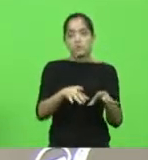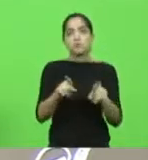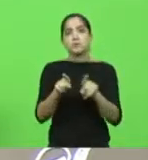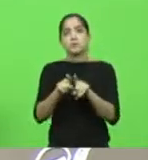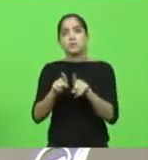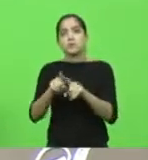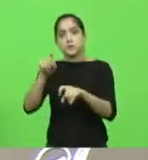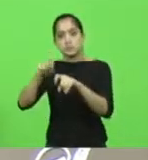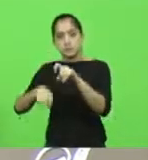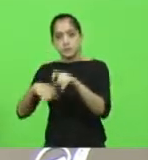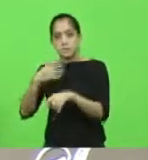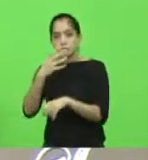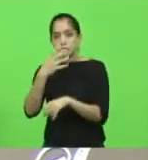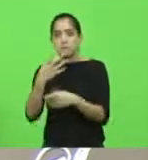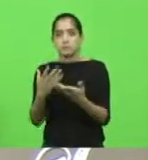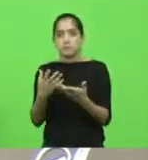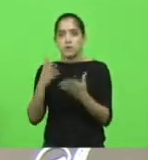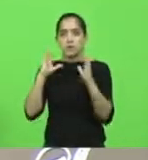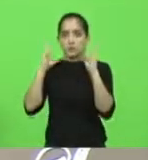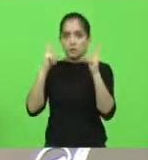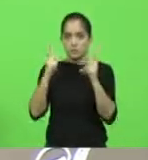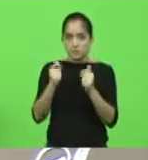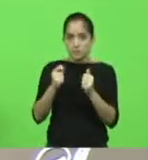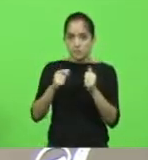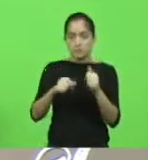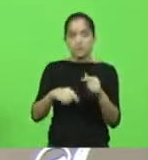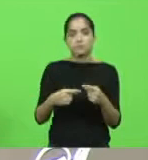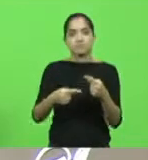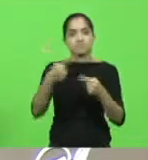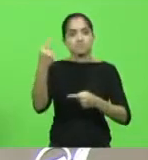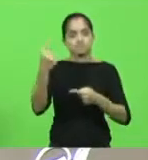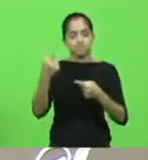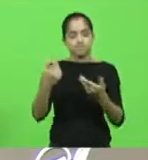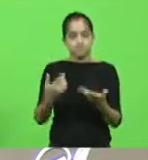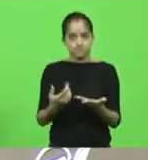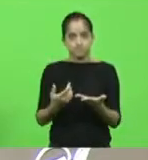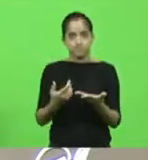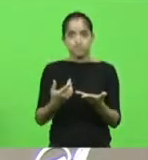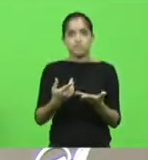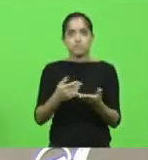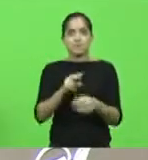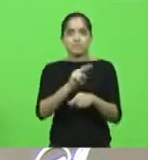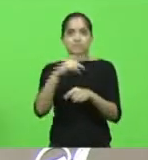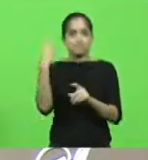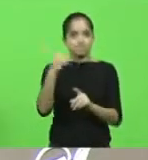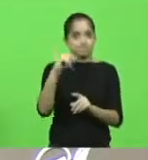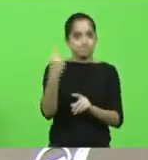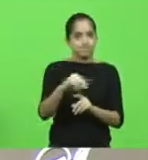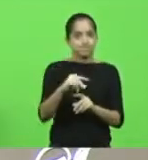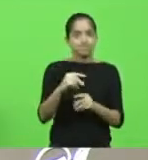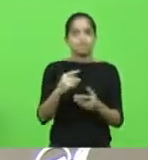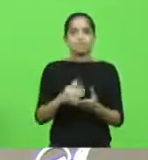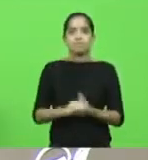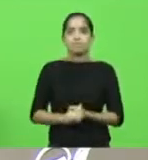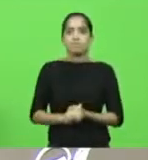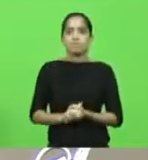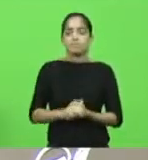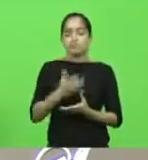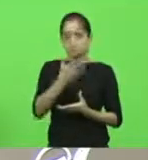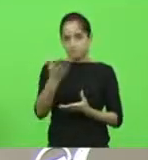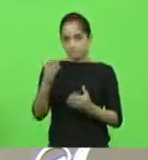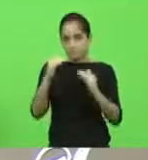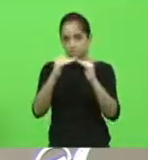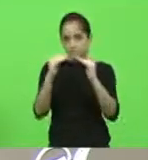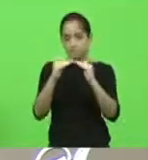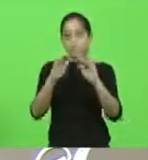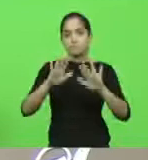esofilia, como condutas totalmente reprováveis, não merecendo sofrer maus tratos sob quaisquer justificativas. Deputados que aprovam,